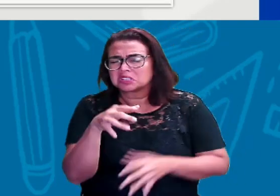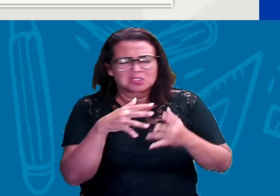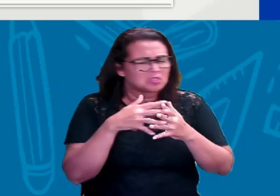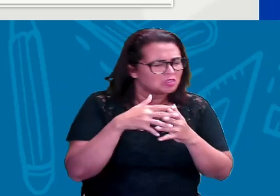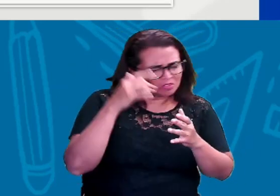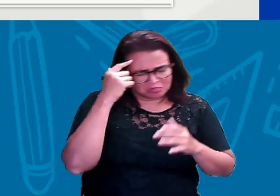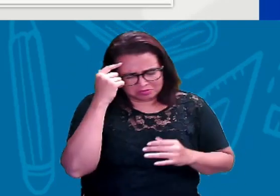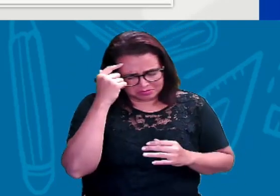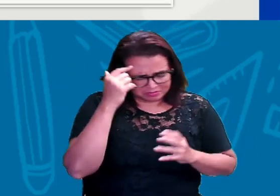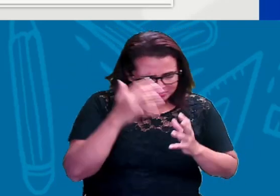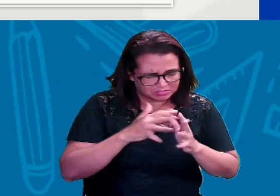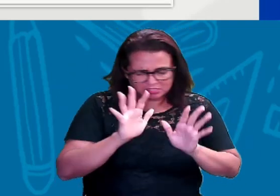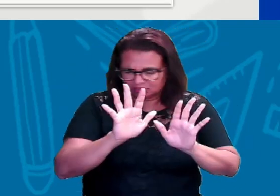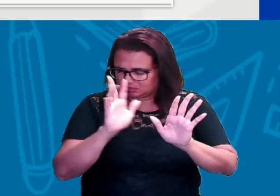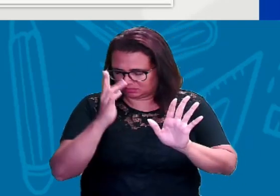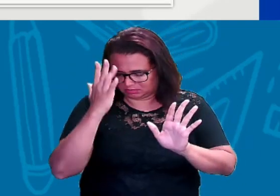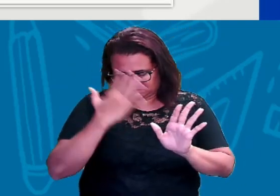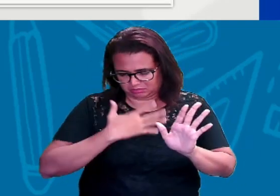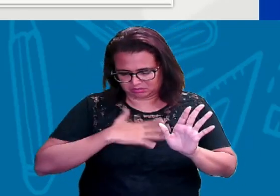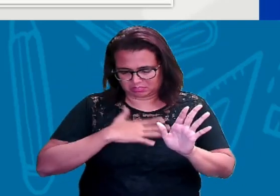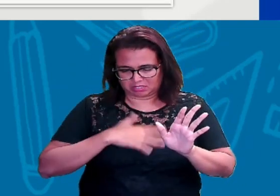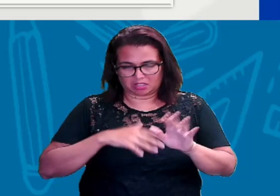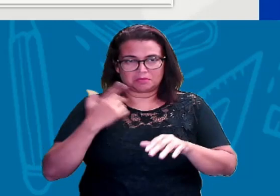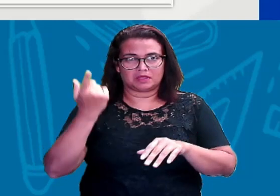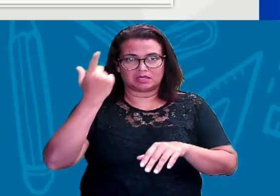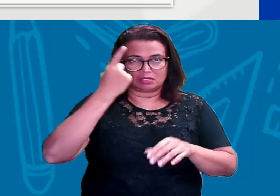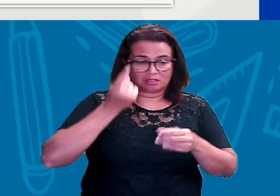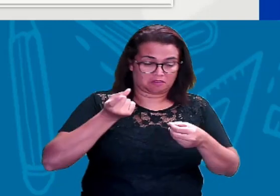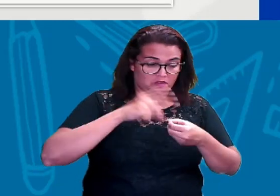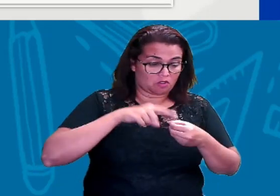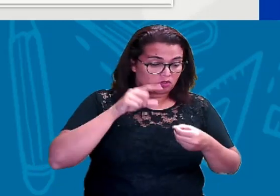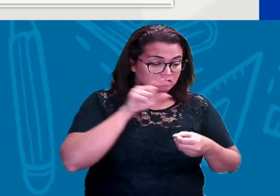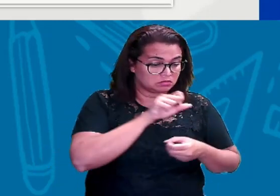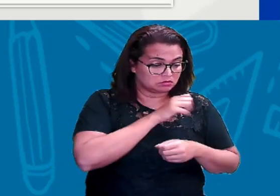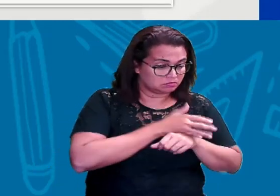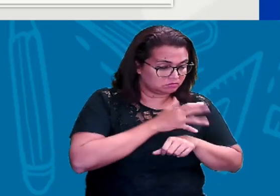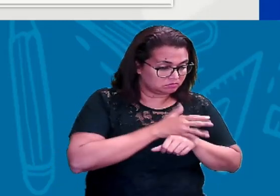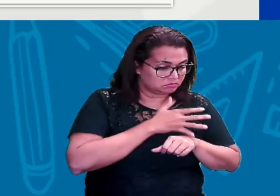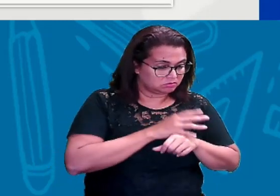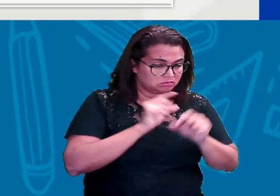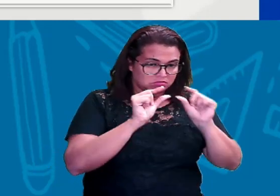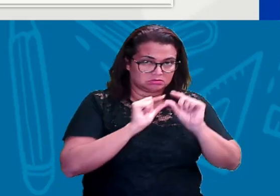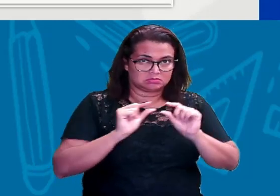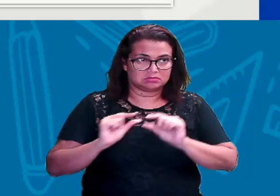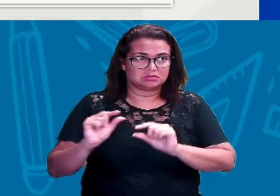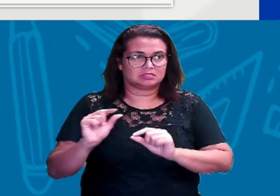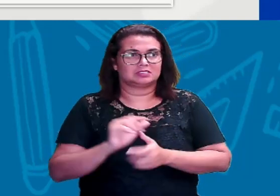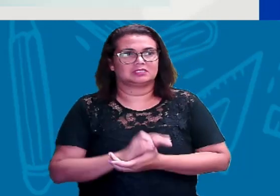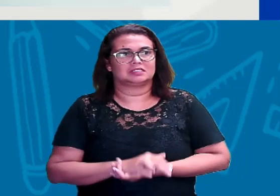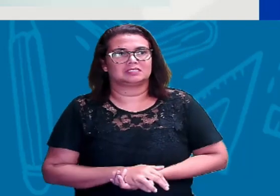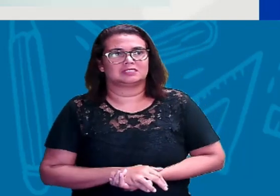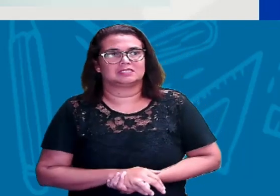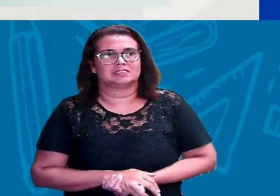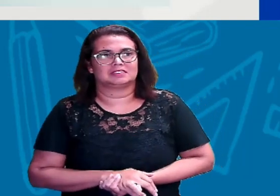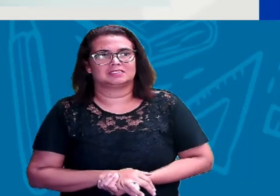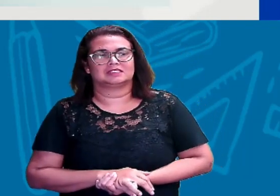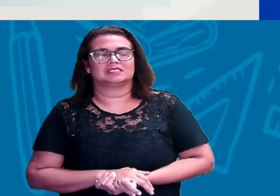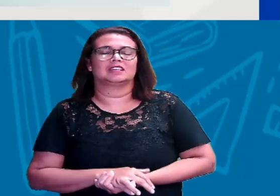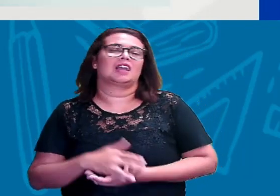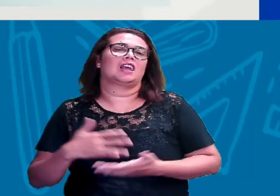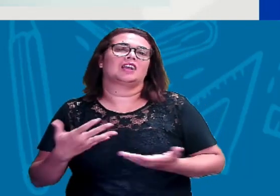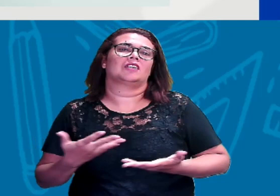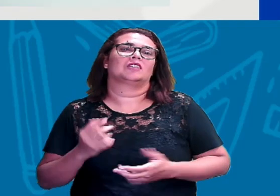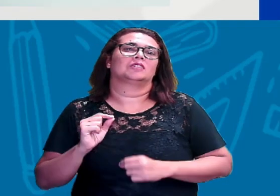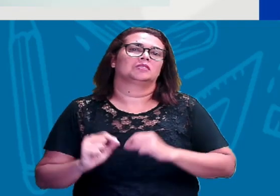problema. Pega o alfabeto e revê. Certo? Agora, amados, chega aquele finalzinho, a gente faz as atividades,